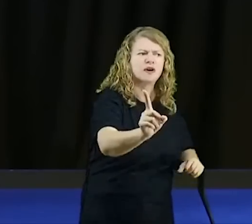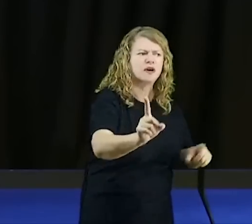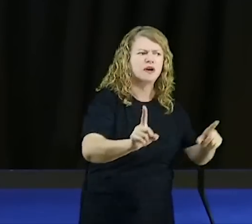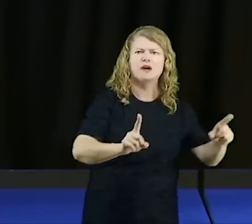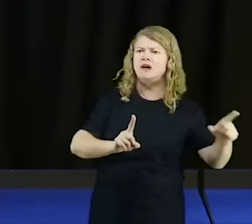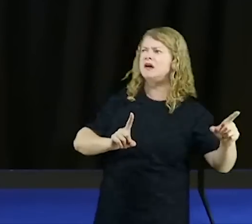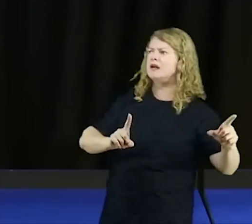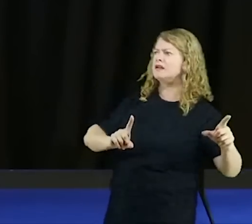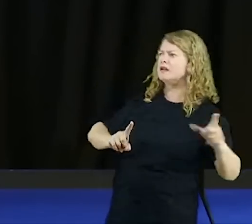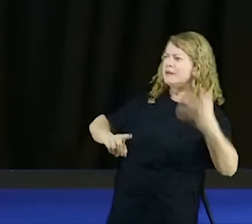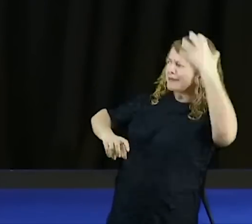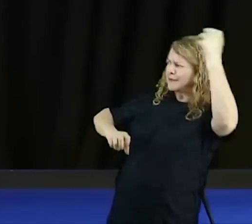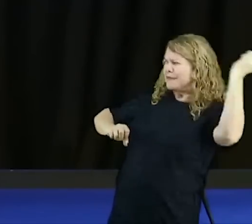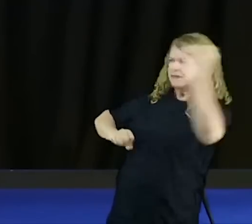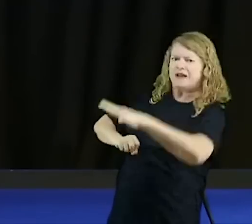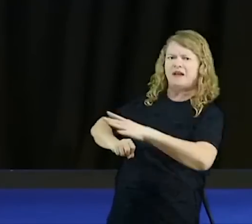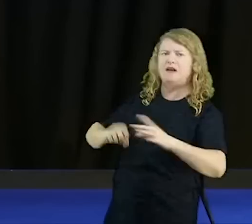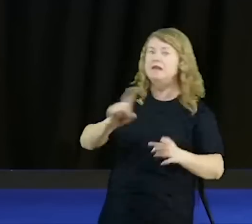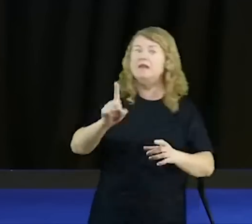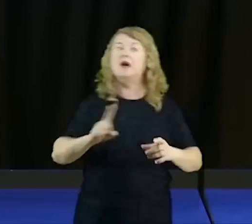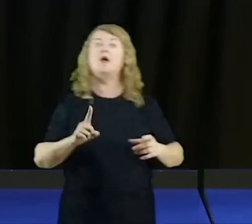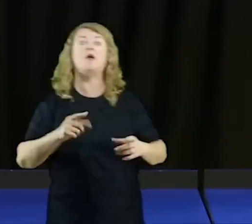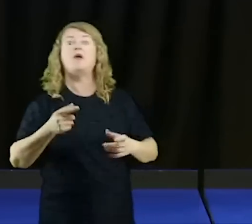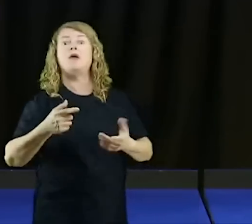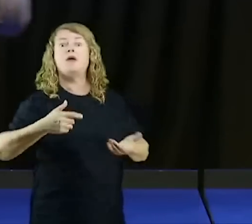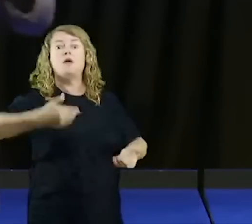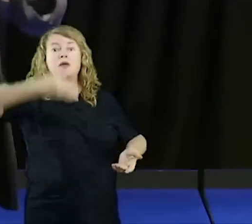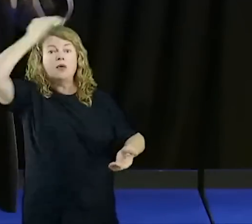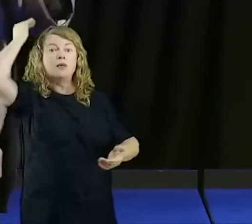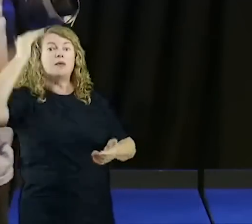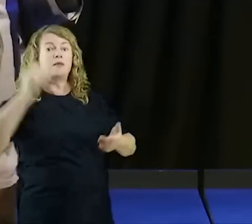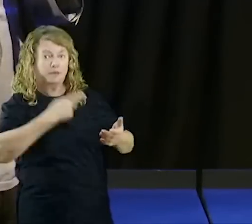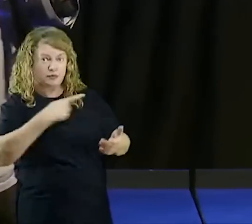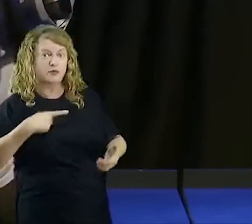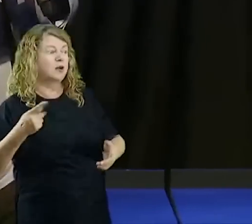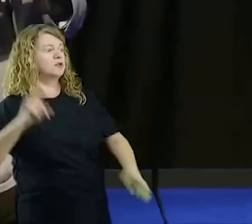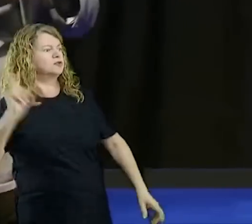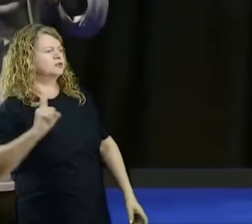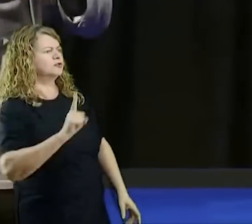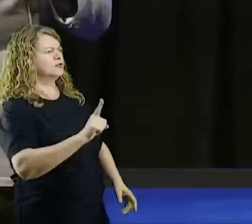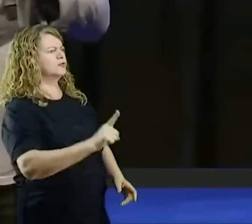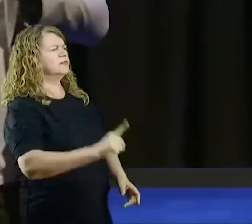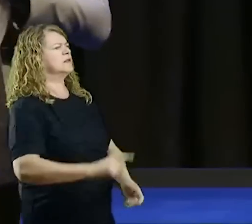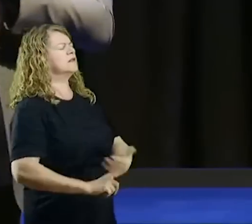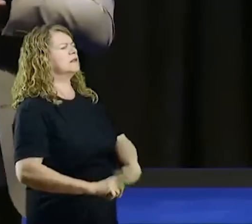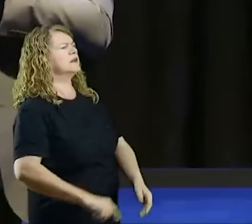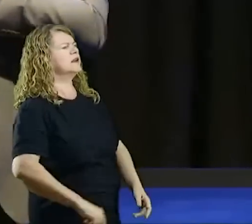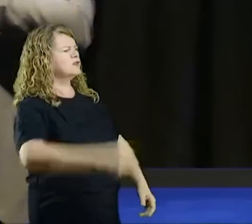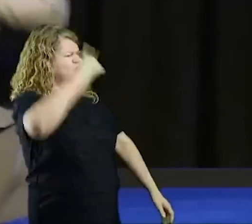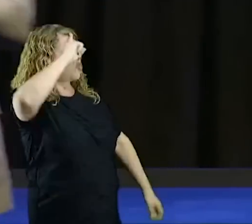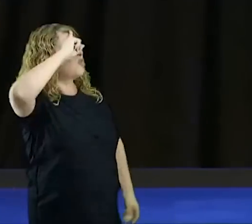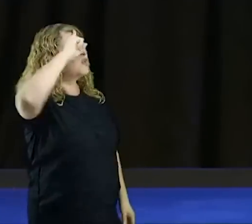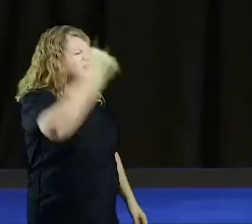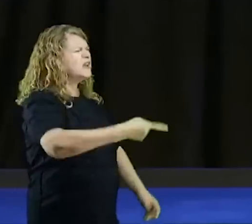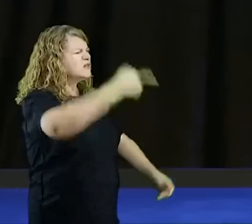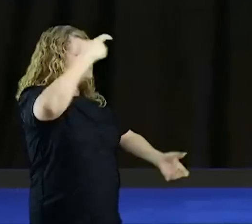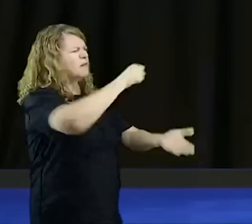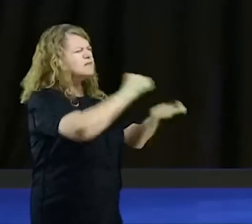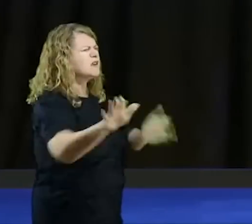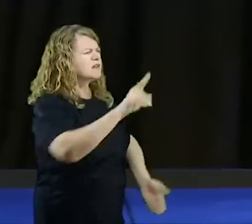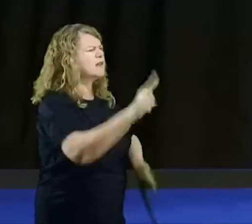eu te repreendo em nome de Jesus, gente. Ele caiu com um paralelopípedo, caiu com tudo no chão. Aquele moço, gente,